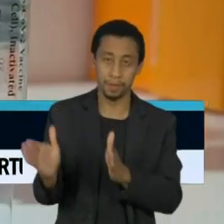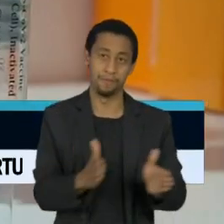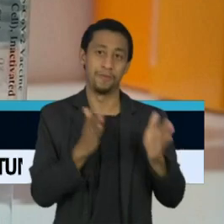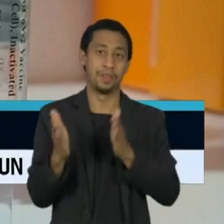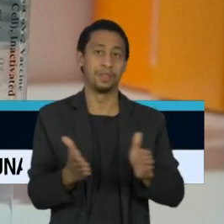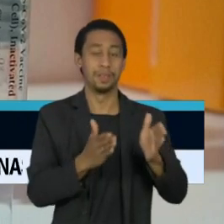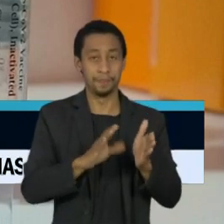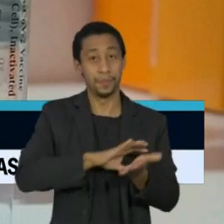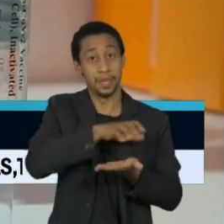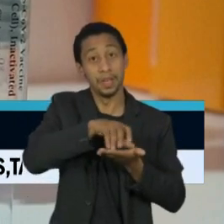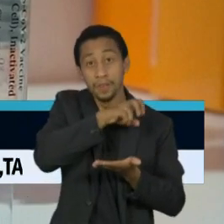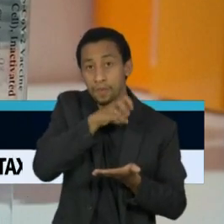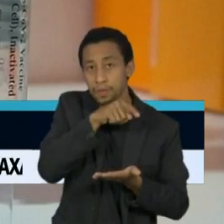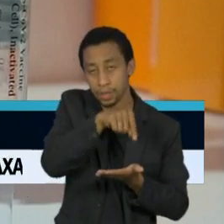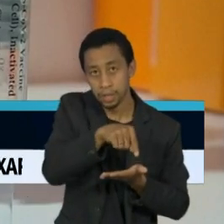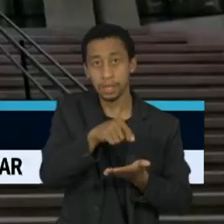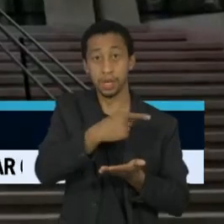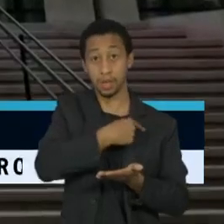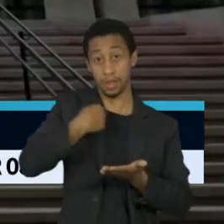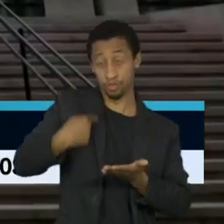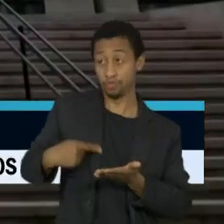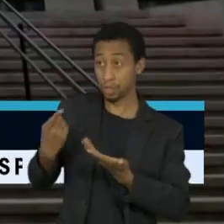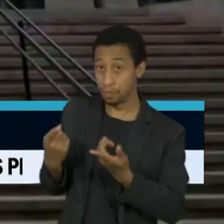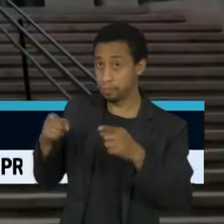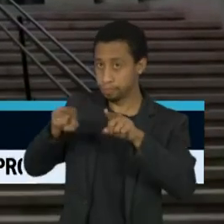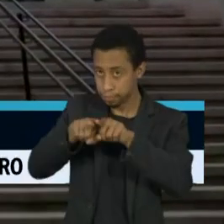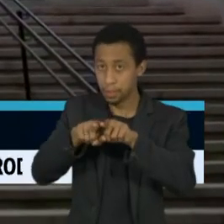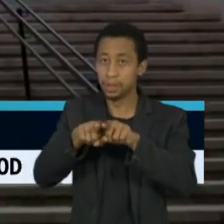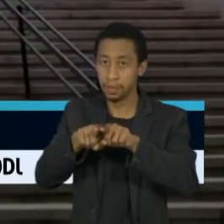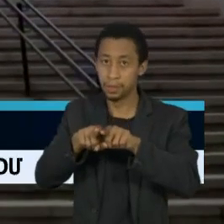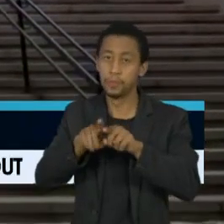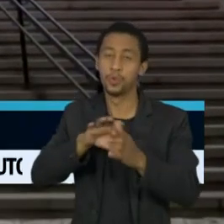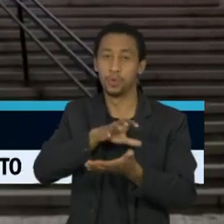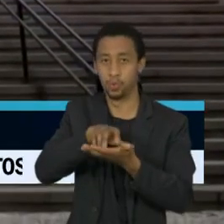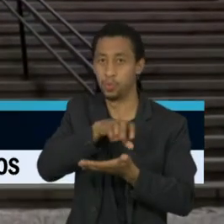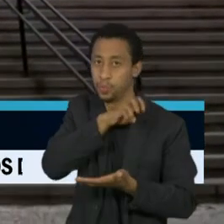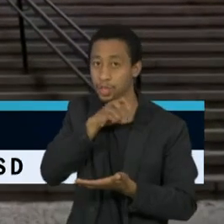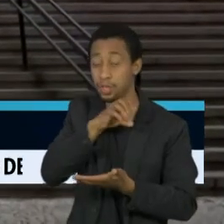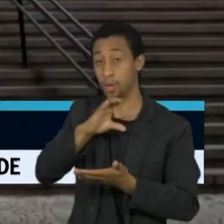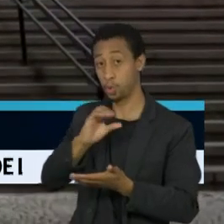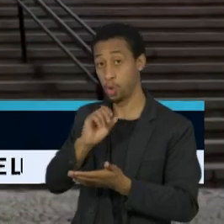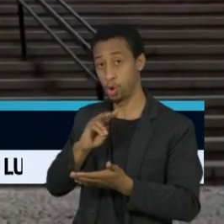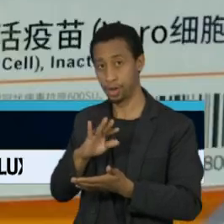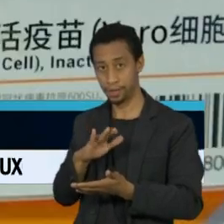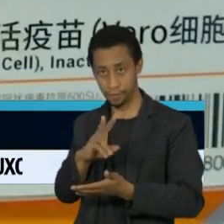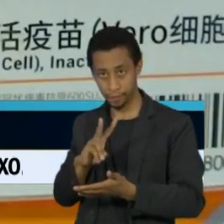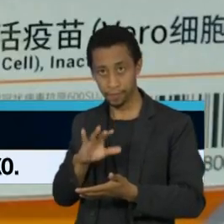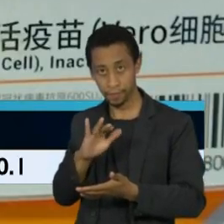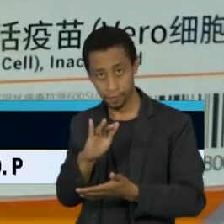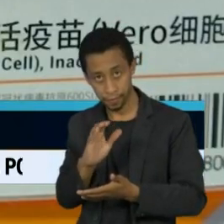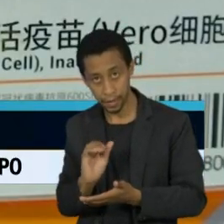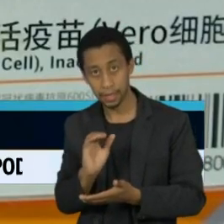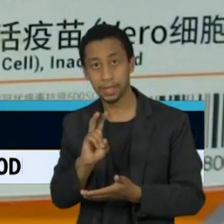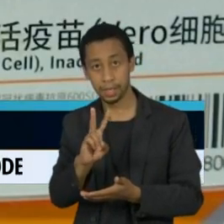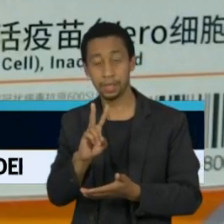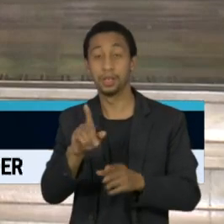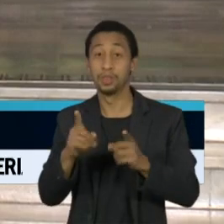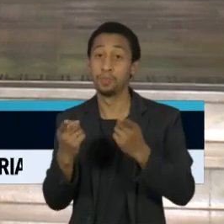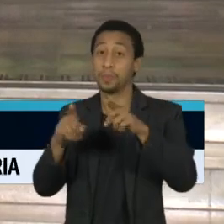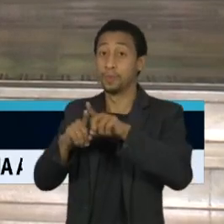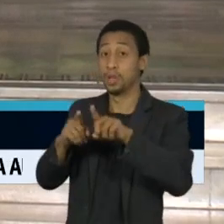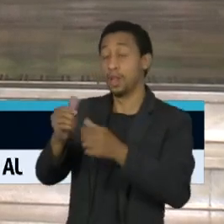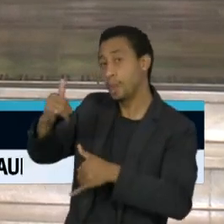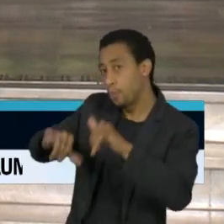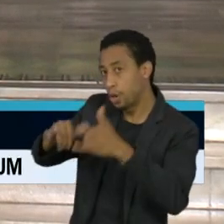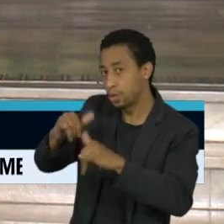vacina chinesa Coronavac, feita em parceria entre o Instituto Butantan e o Laboratório Sinovac.